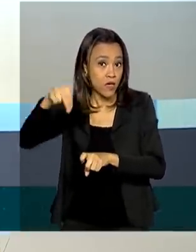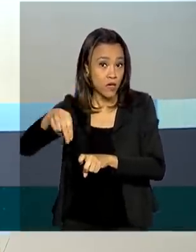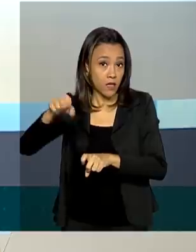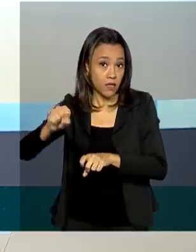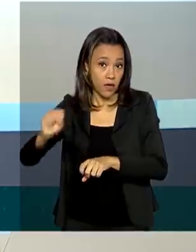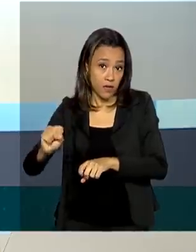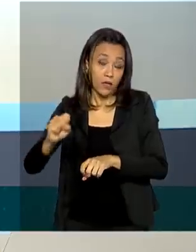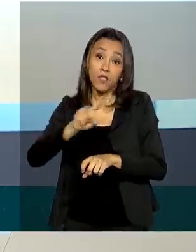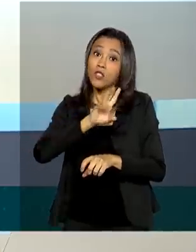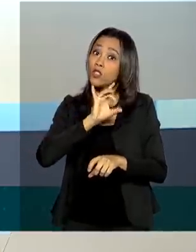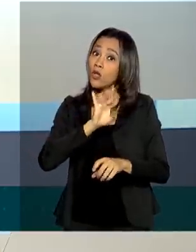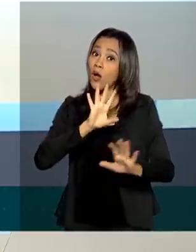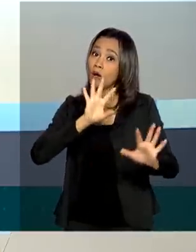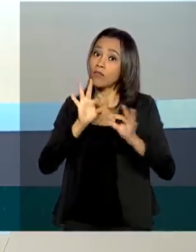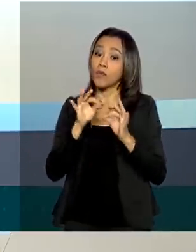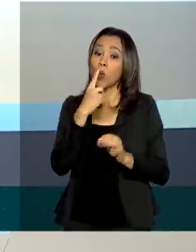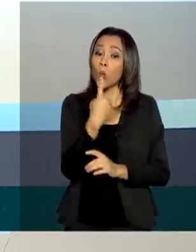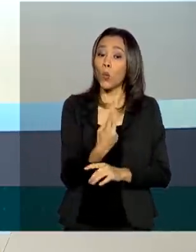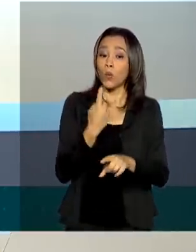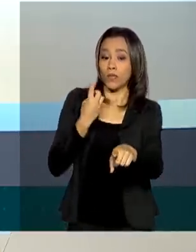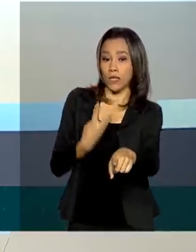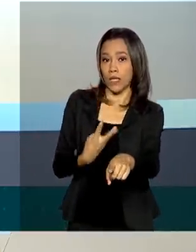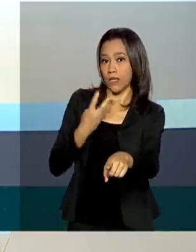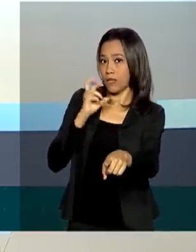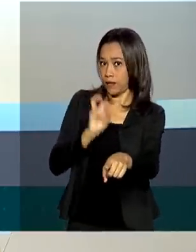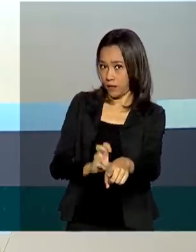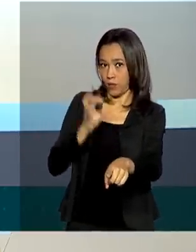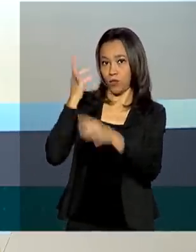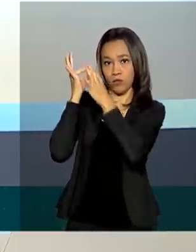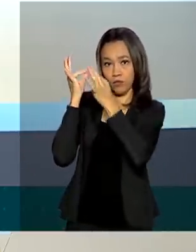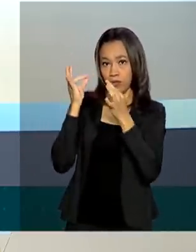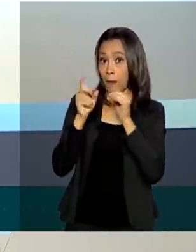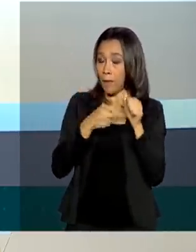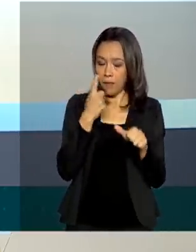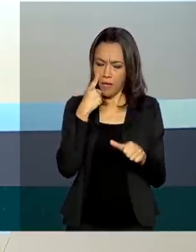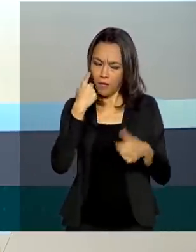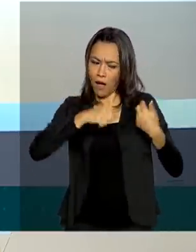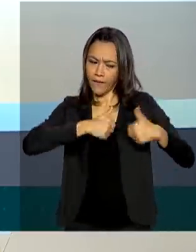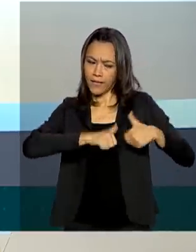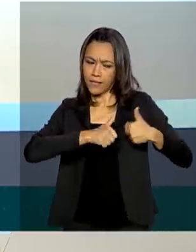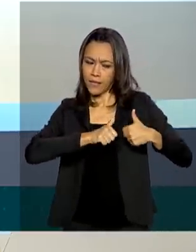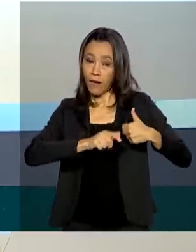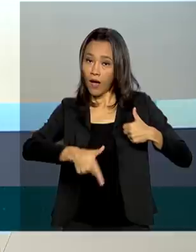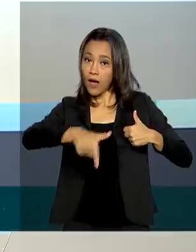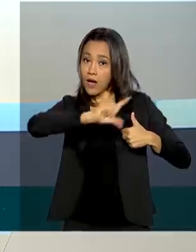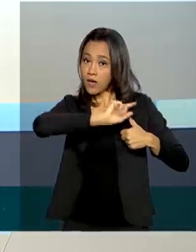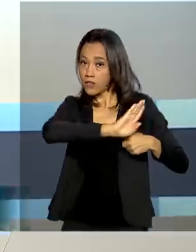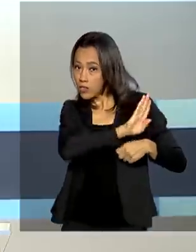exclusivamente pela Central 135. Vai ser feita uma avaliação prévia antes da criação da demanda.